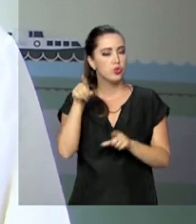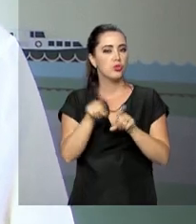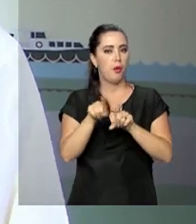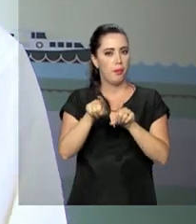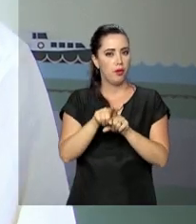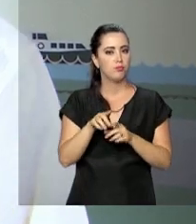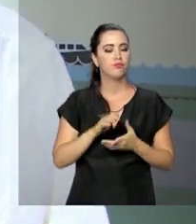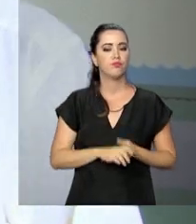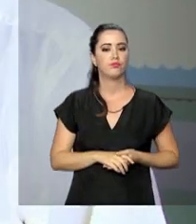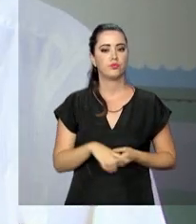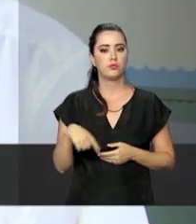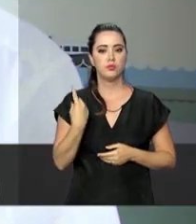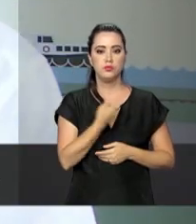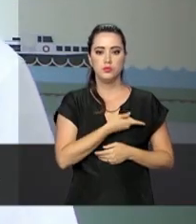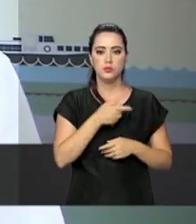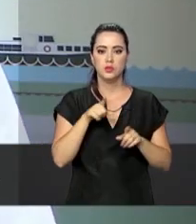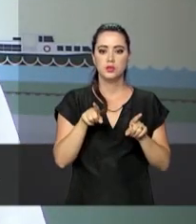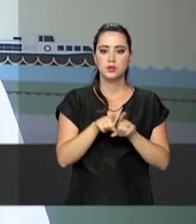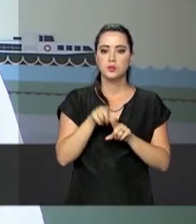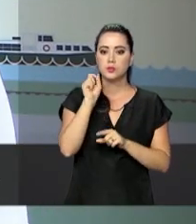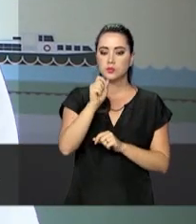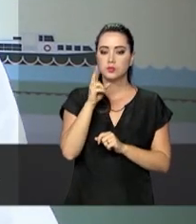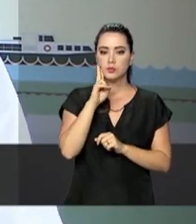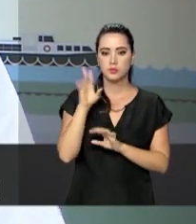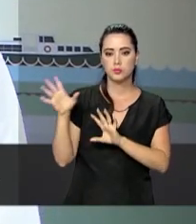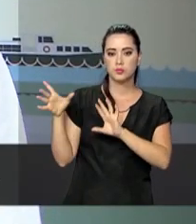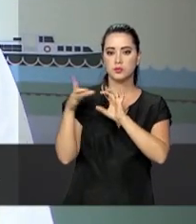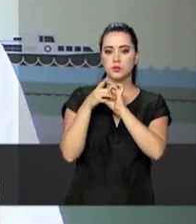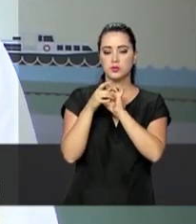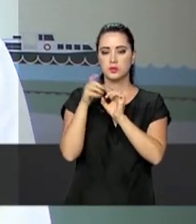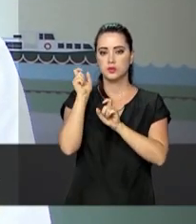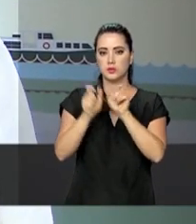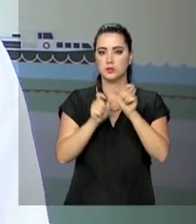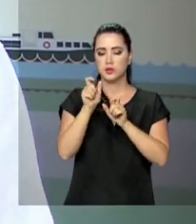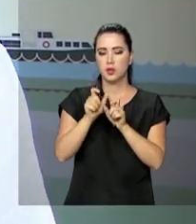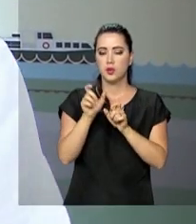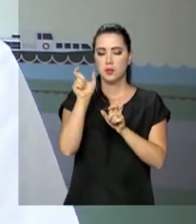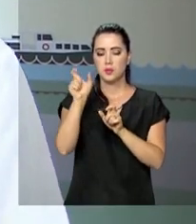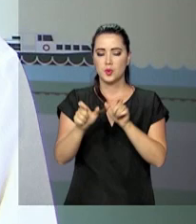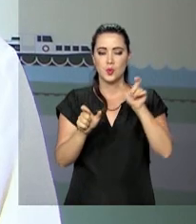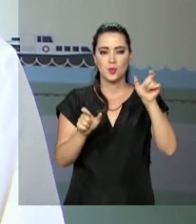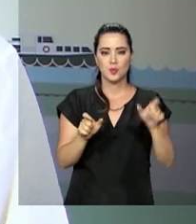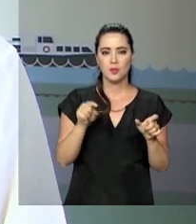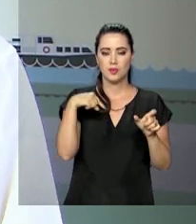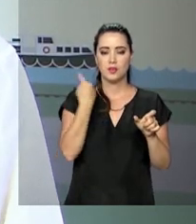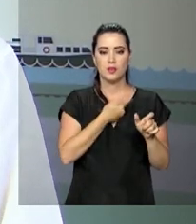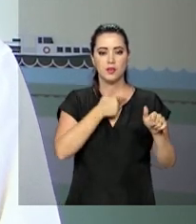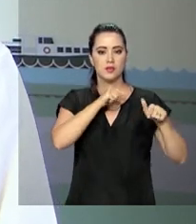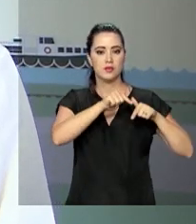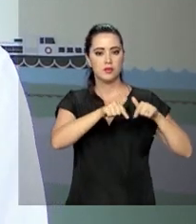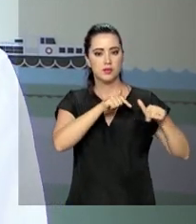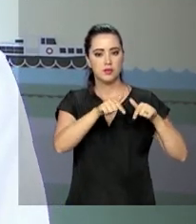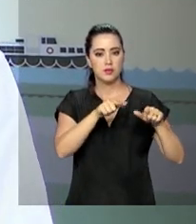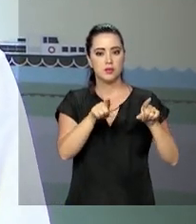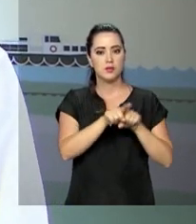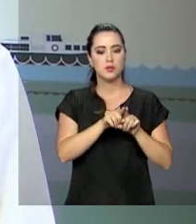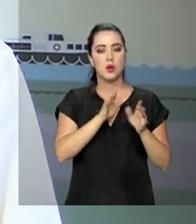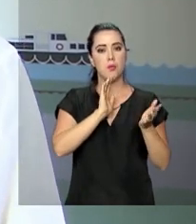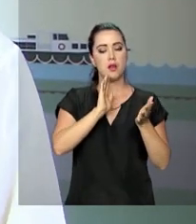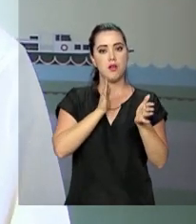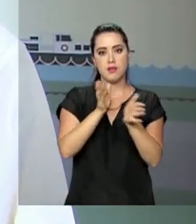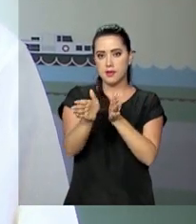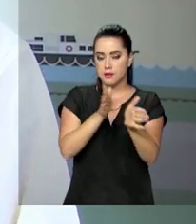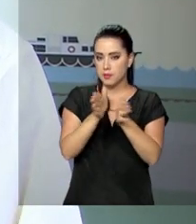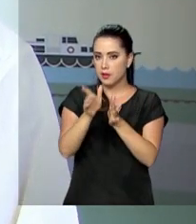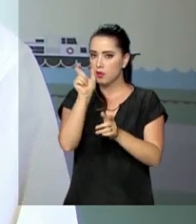esse entendimento entre o benefício e a pessoa. Então, nós estamos cada dia mais trabalhando com a acessibilidade da